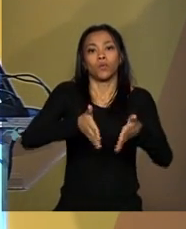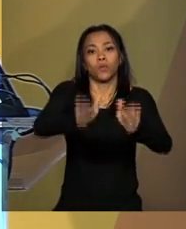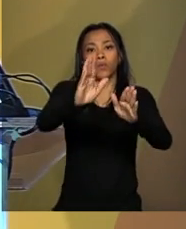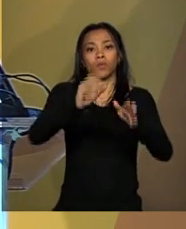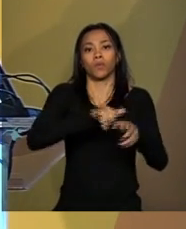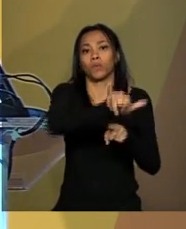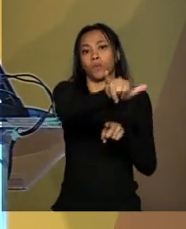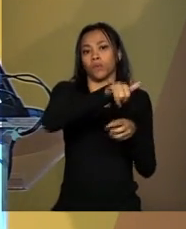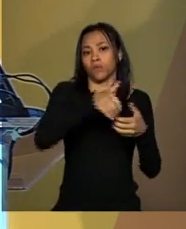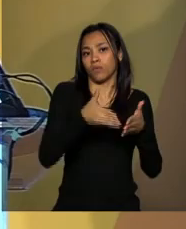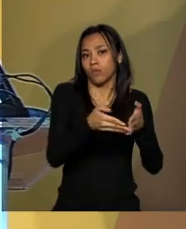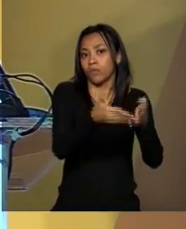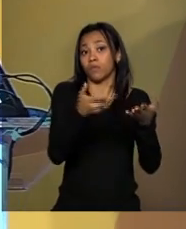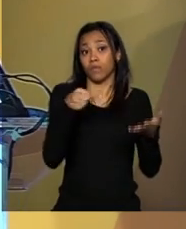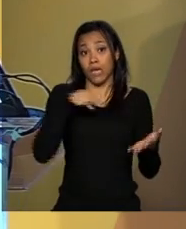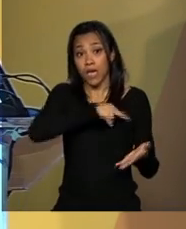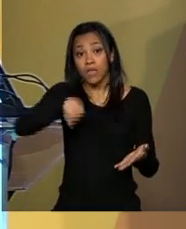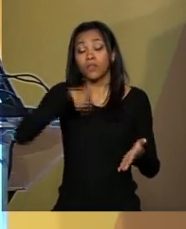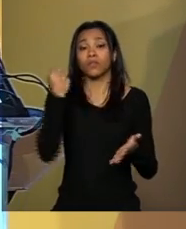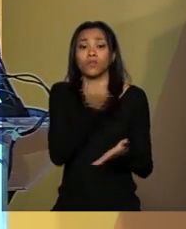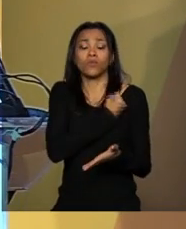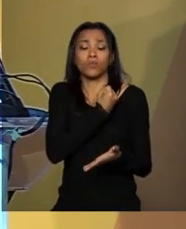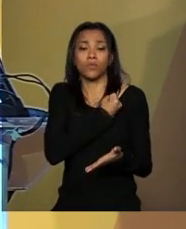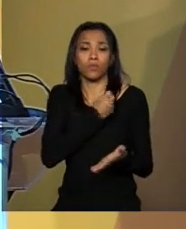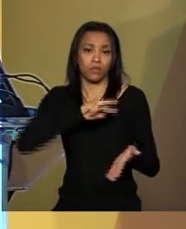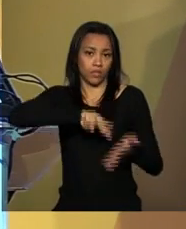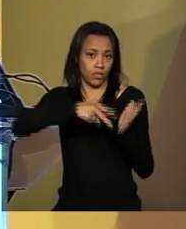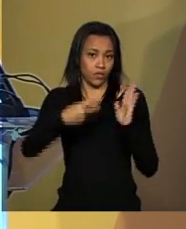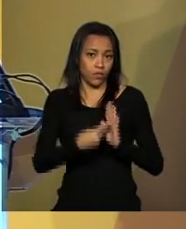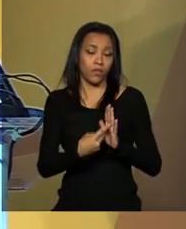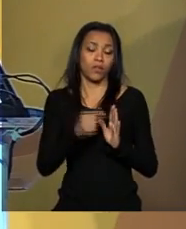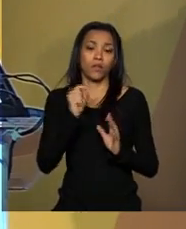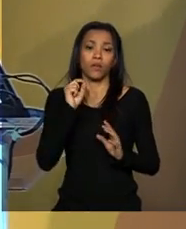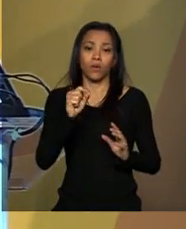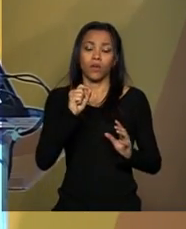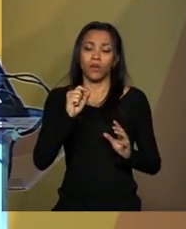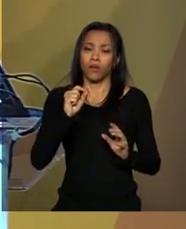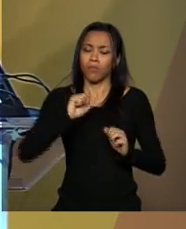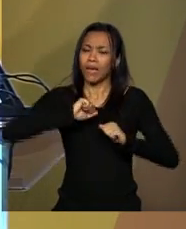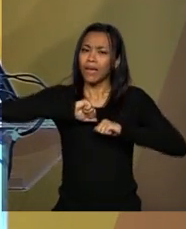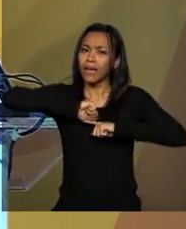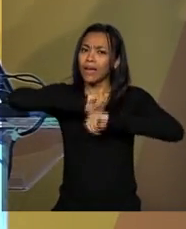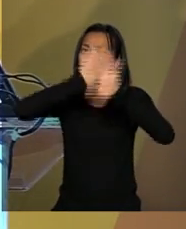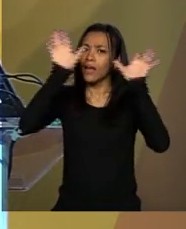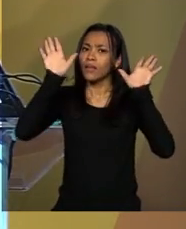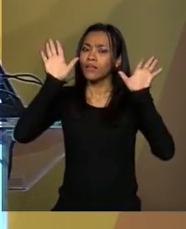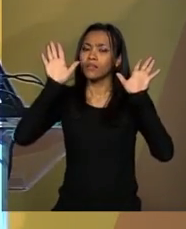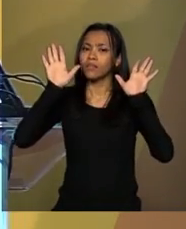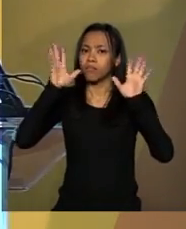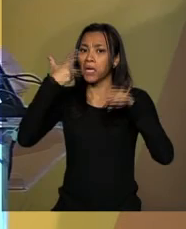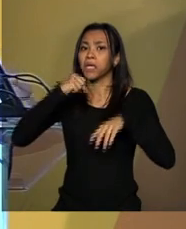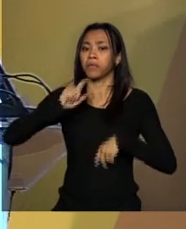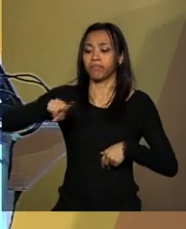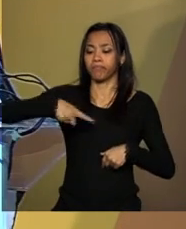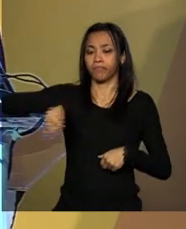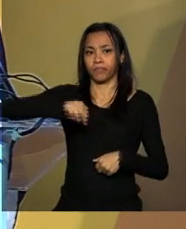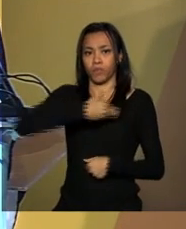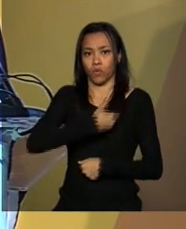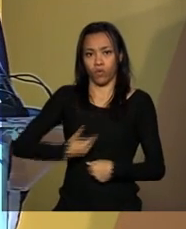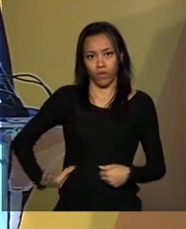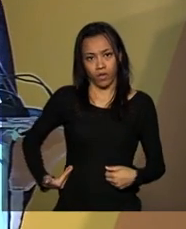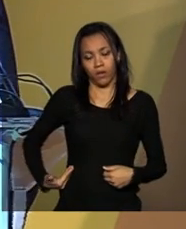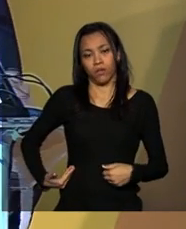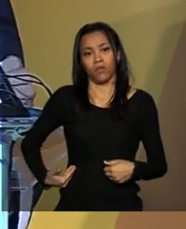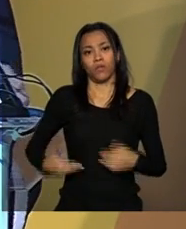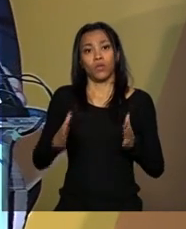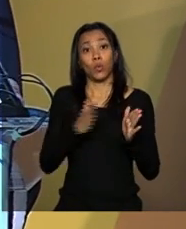representam uma mensagem alta e clara para nós do governo, sobretudo em um período de